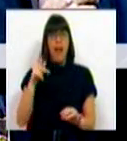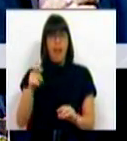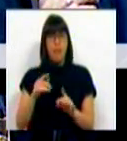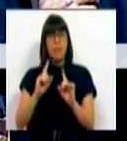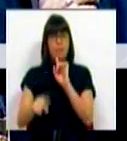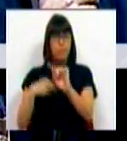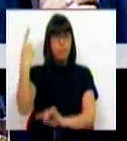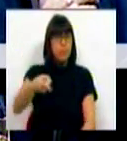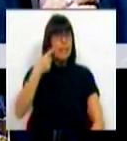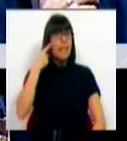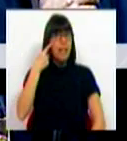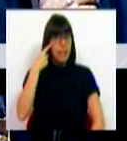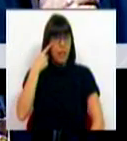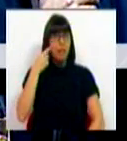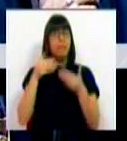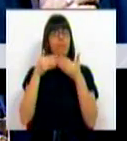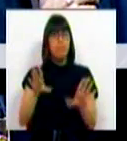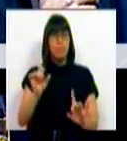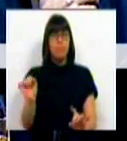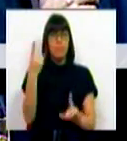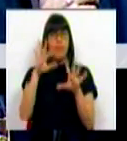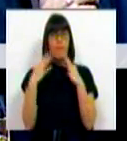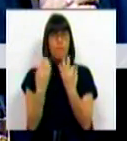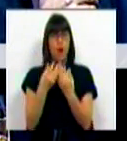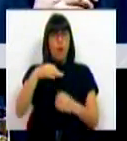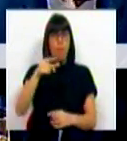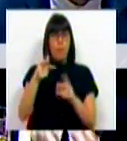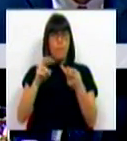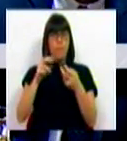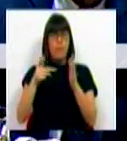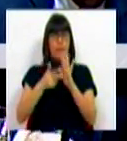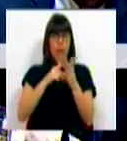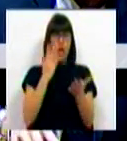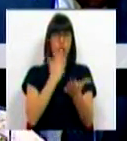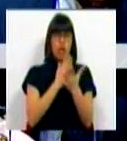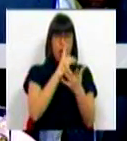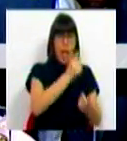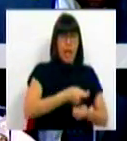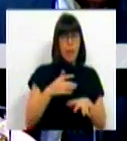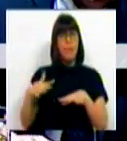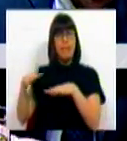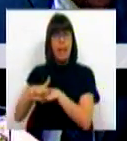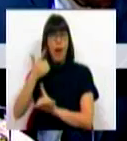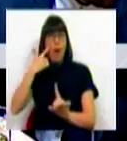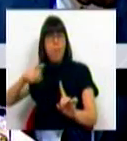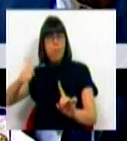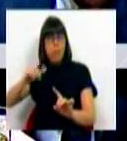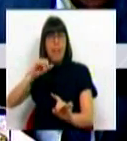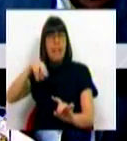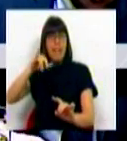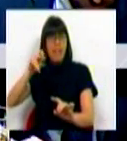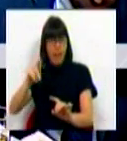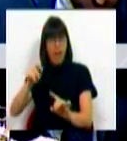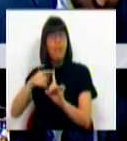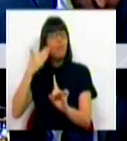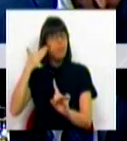já, partir da próxima quinta-feira, o lançamento do primeiro Fórum Politécnico entre as escolas agrícolas e a rede de experimentação do INIAVE,